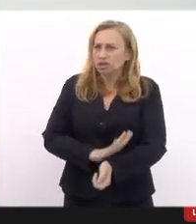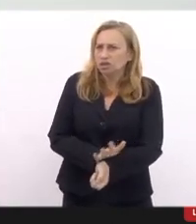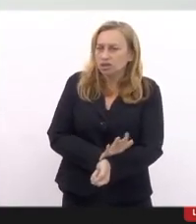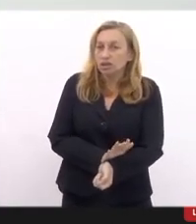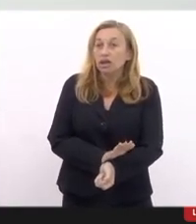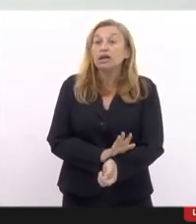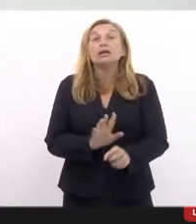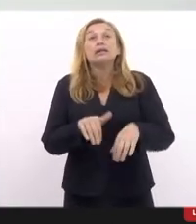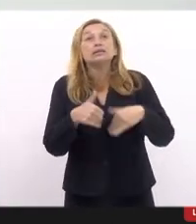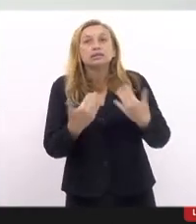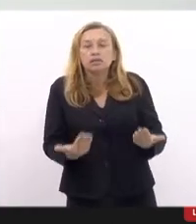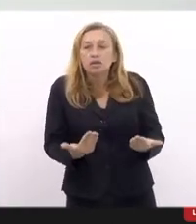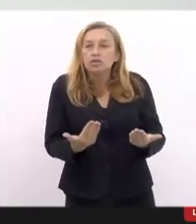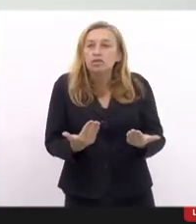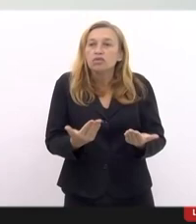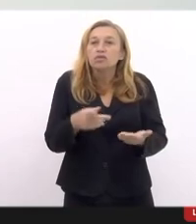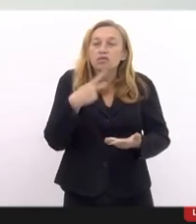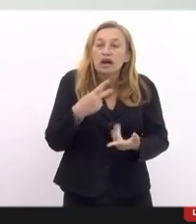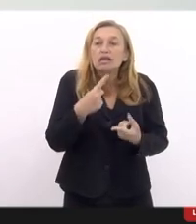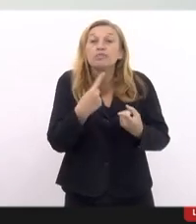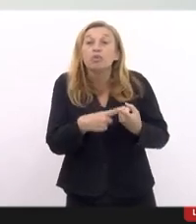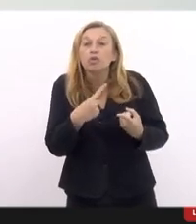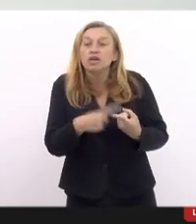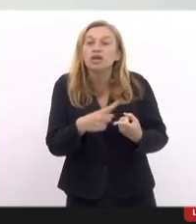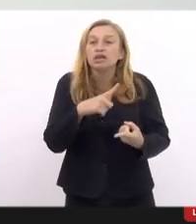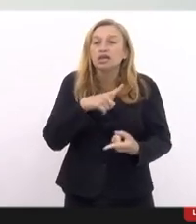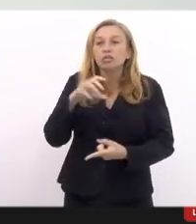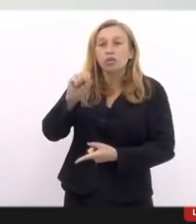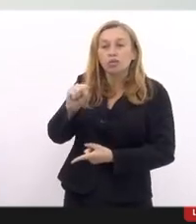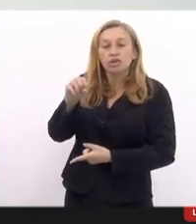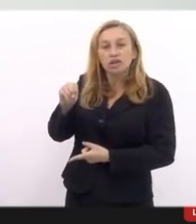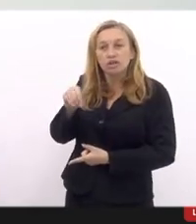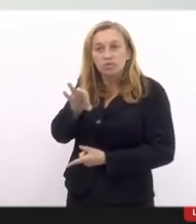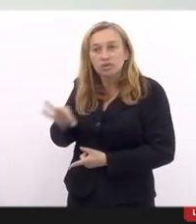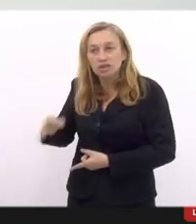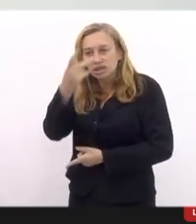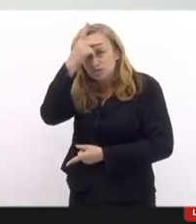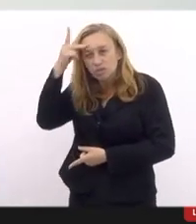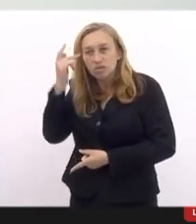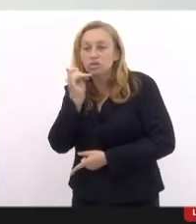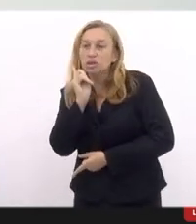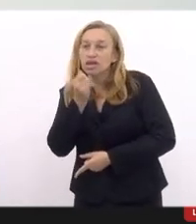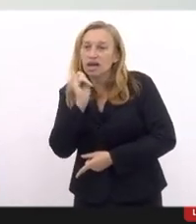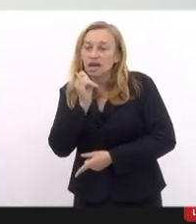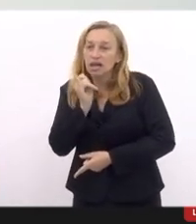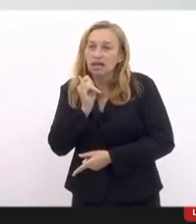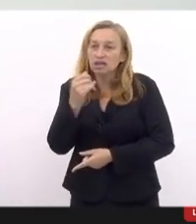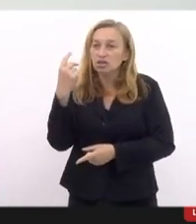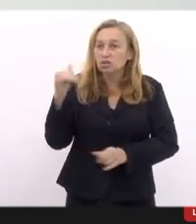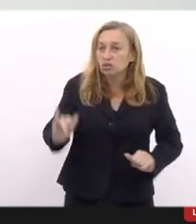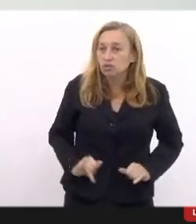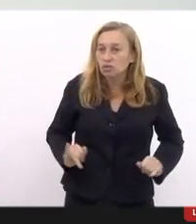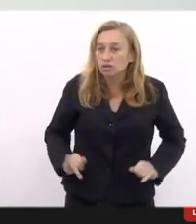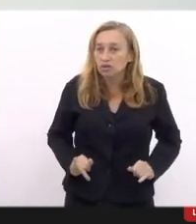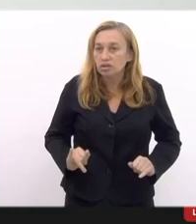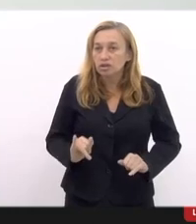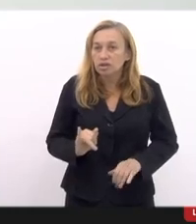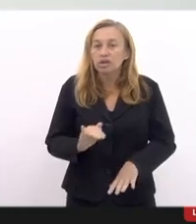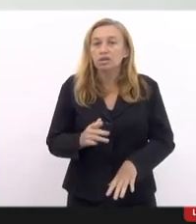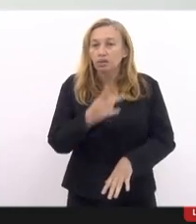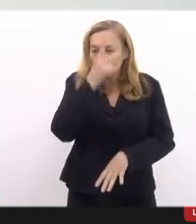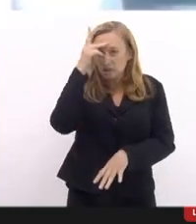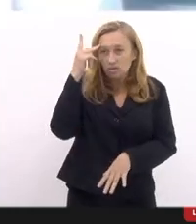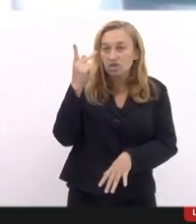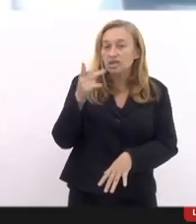então justifica por que nós temos 80% das pessoas que relatam tortura são pessoas autodeclaradas níveis.